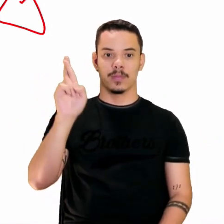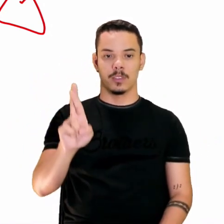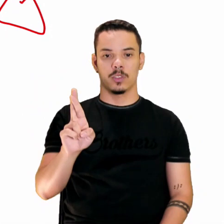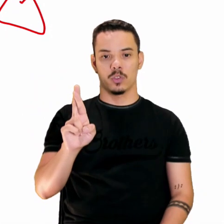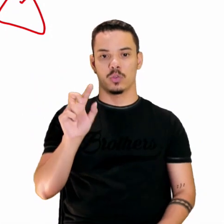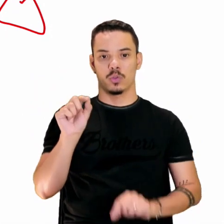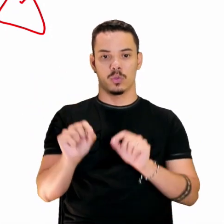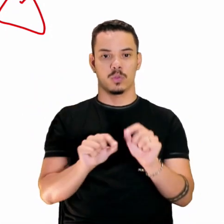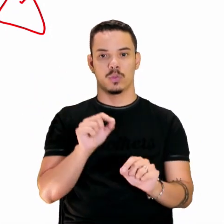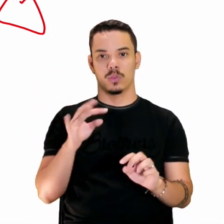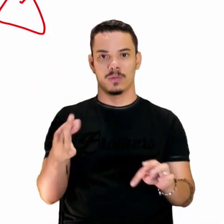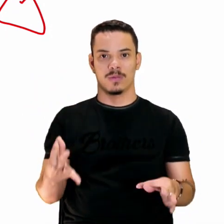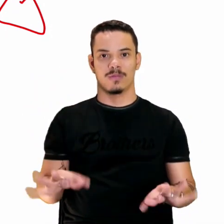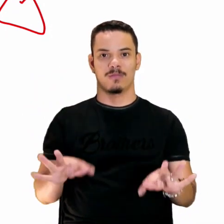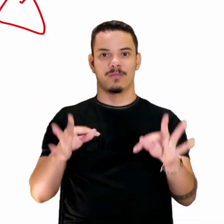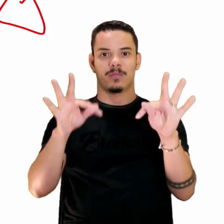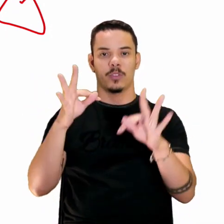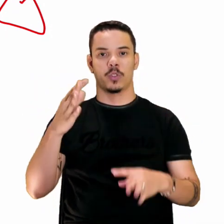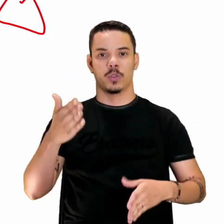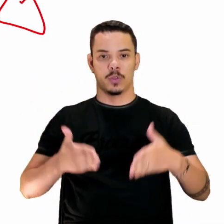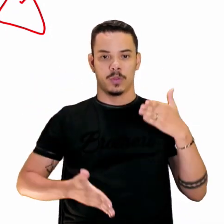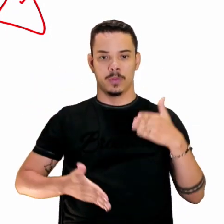Pela questão da robótica, né?